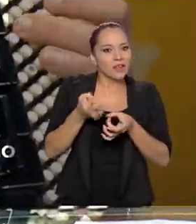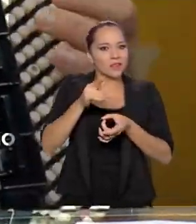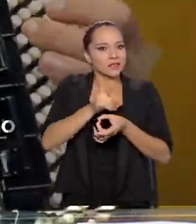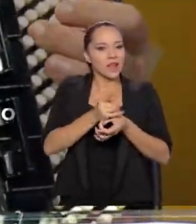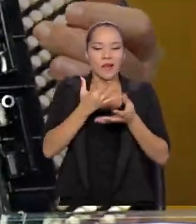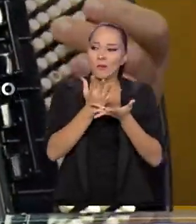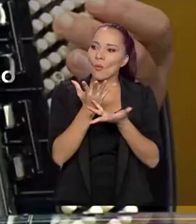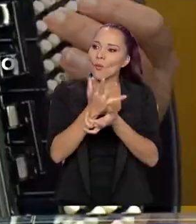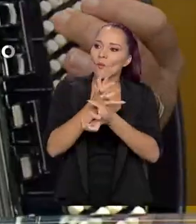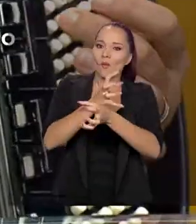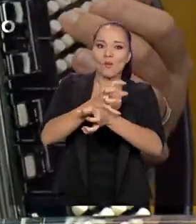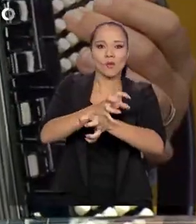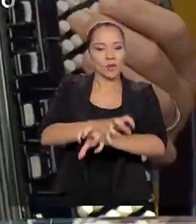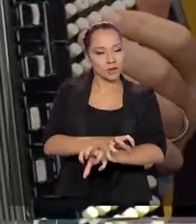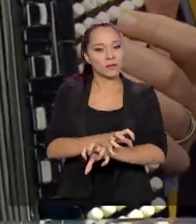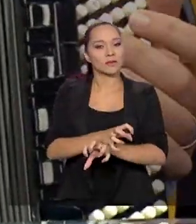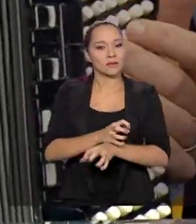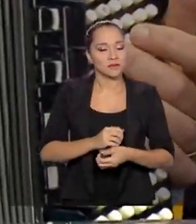irrigação.